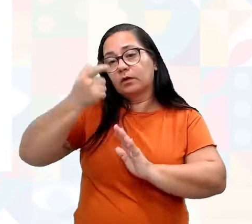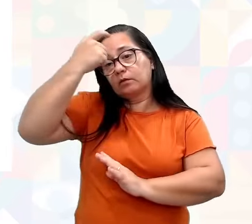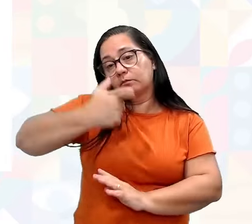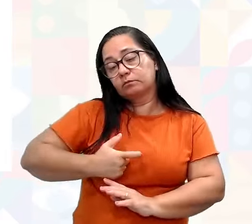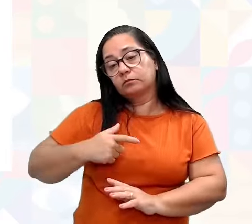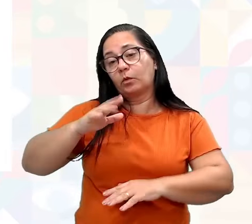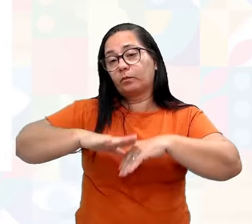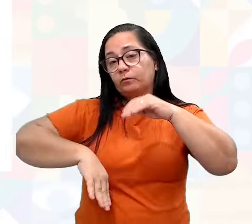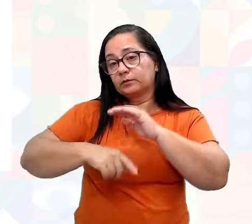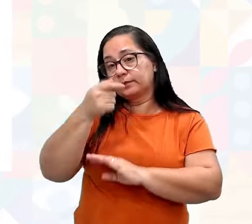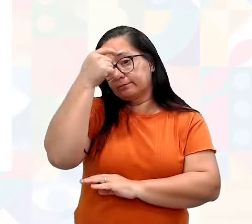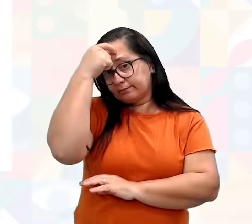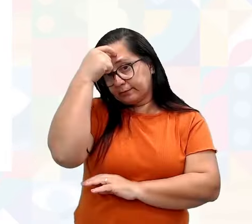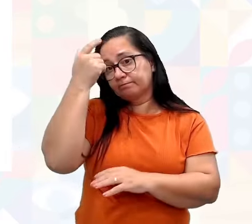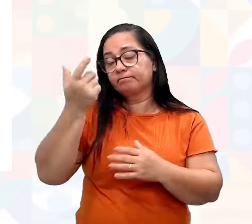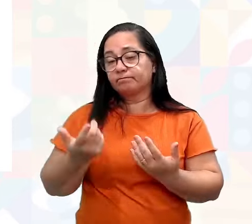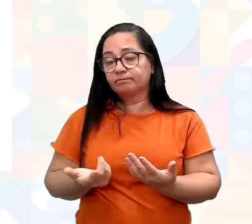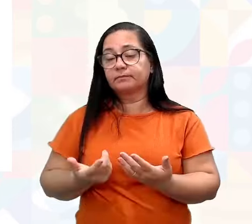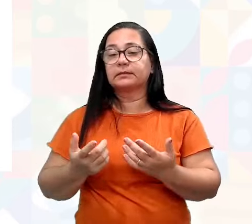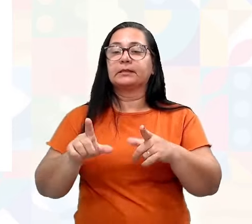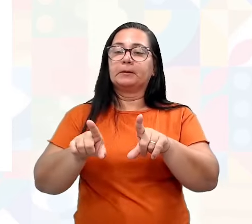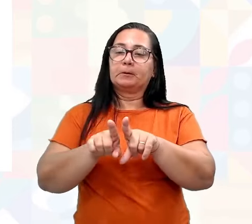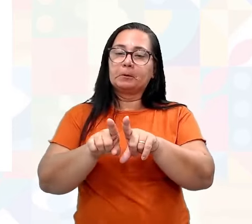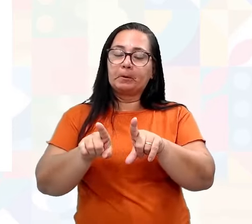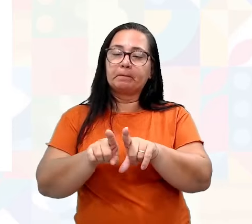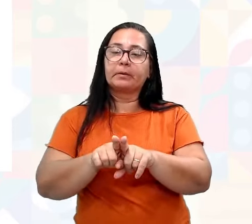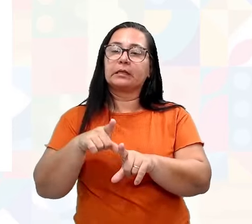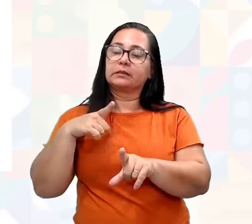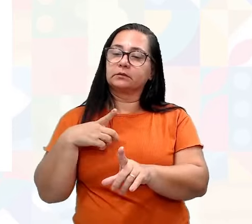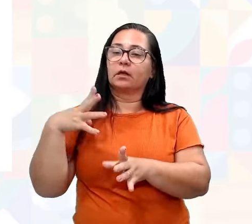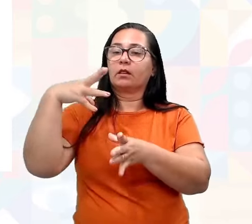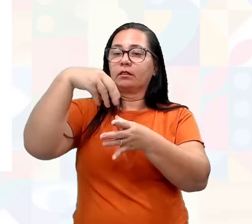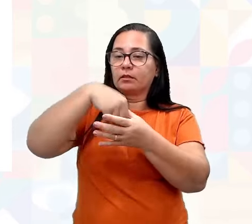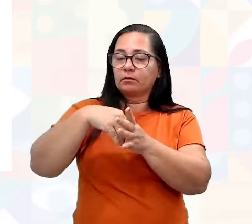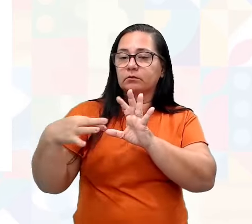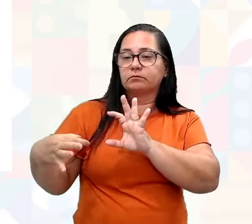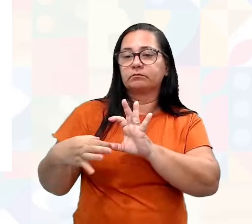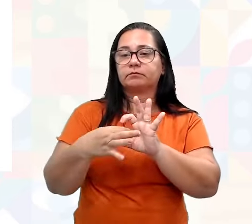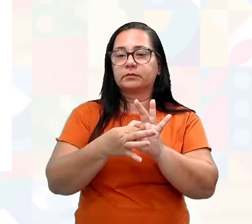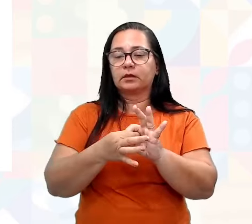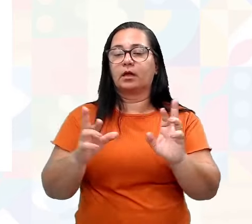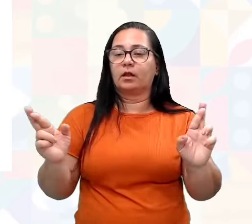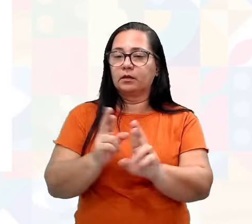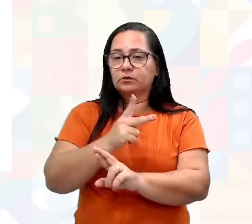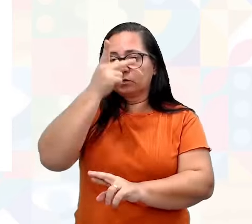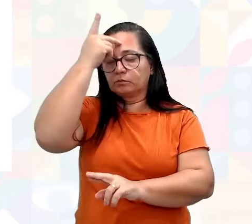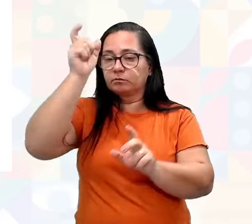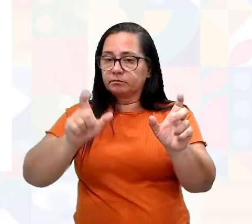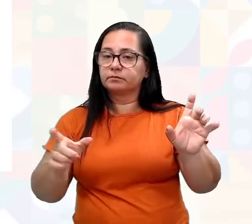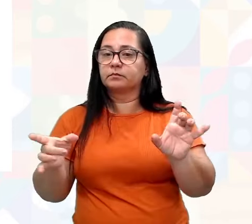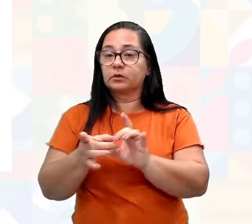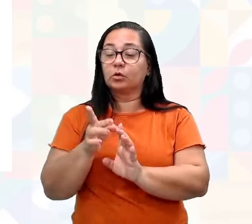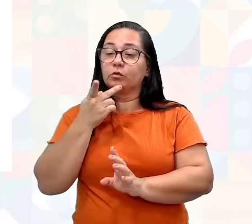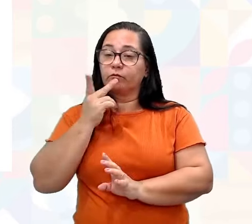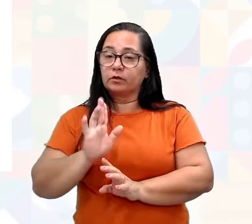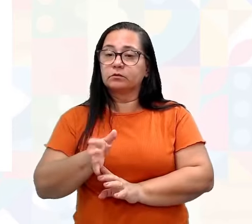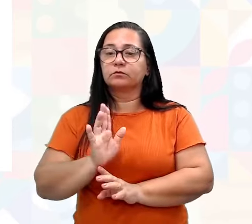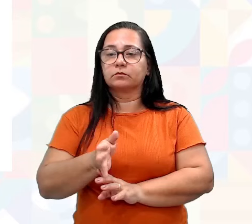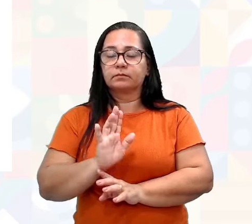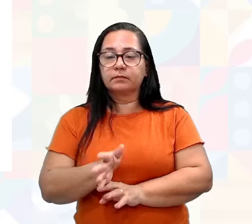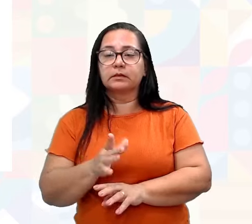própria. Ela está intrínseca, ligada nas relações interpessoais, que foi o eu falei logo no começo.